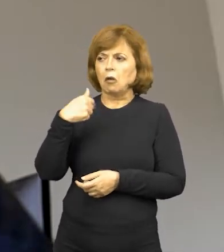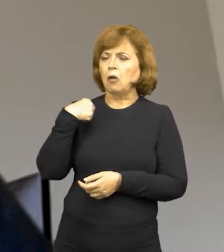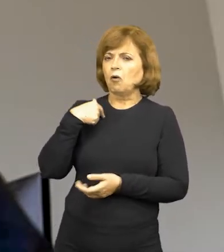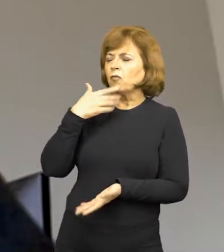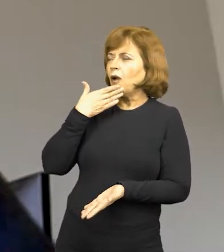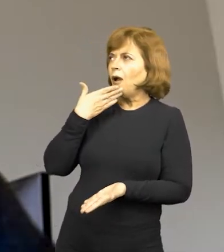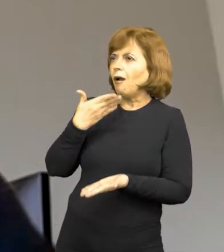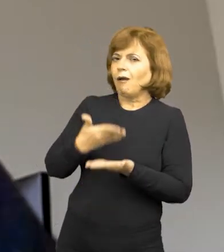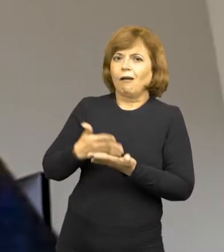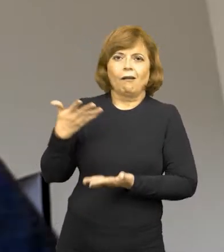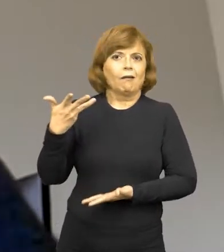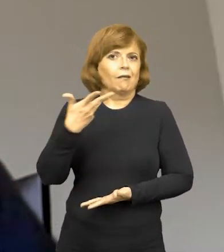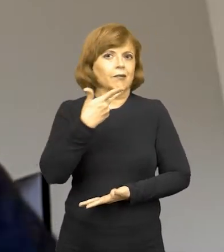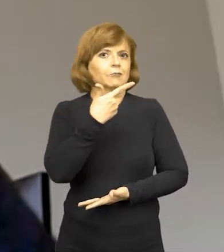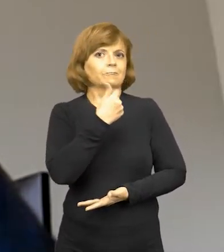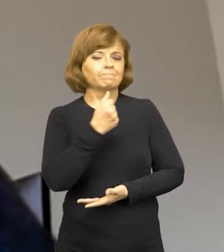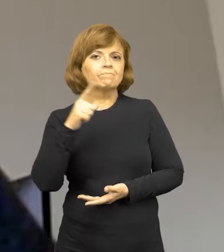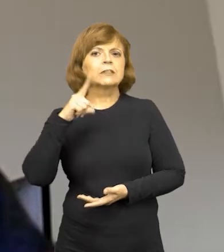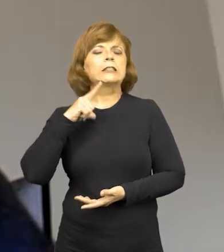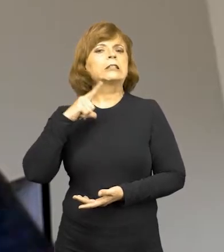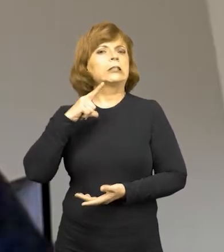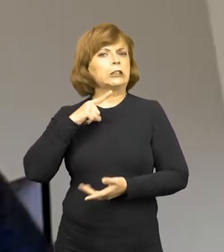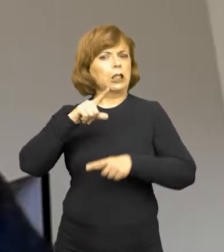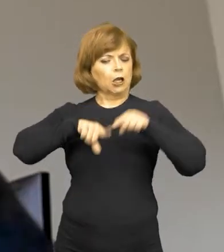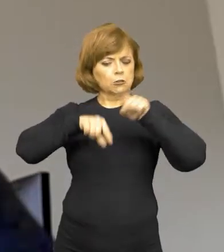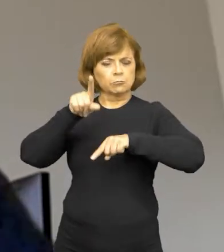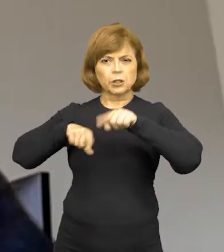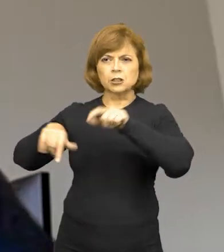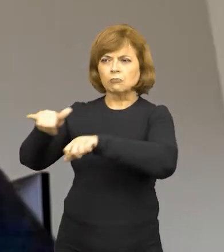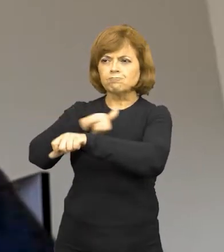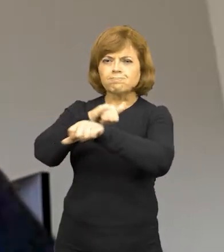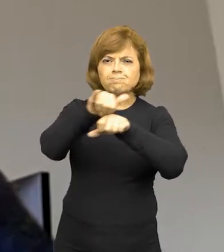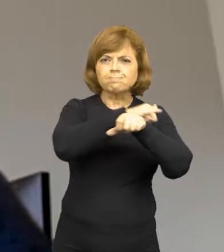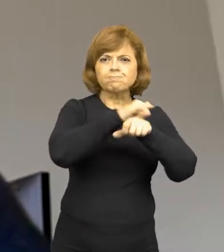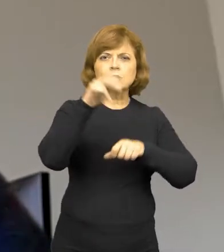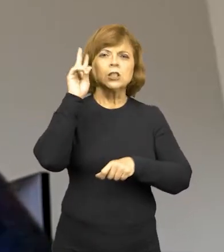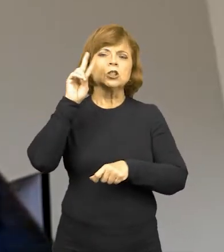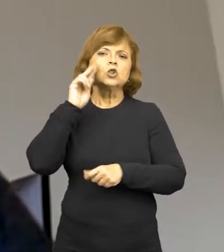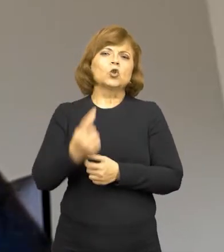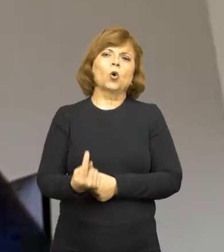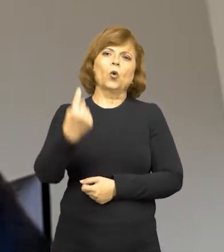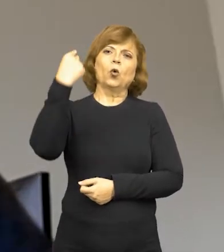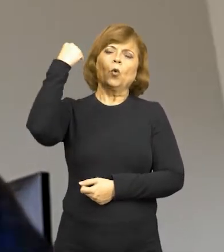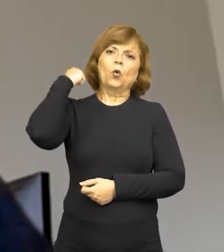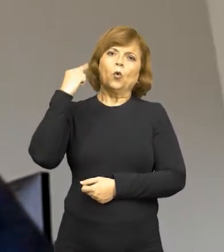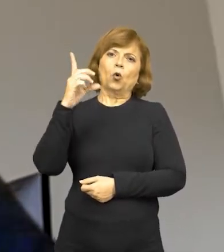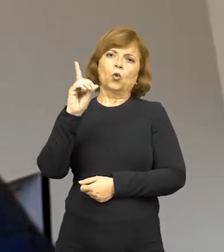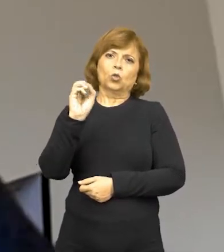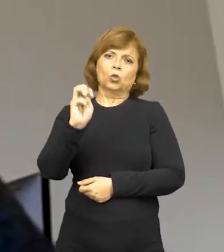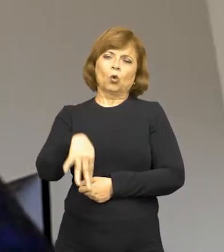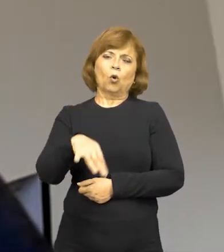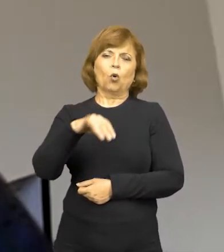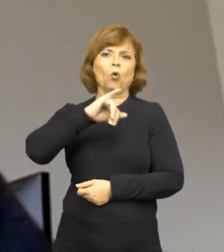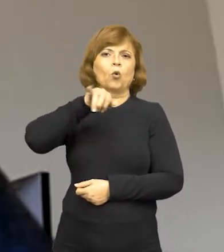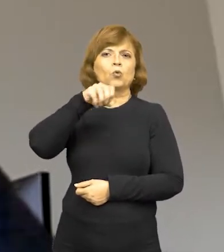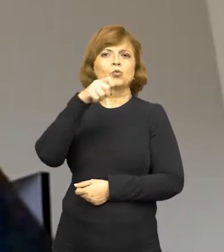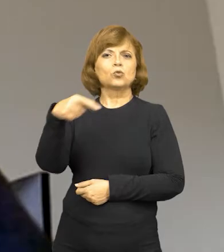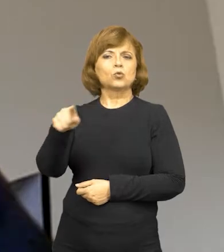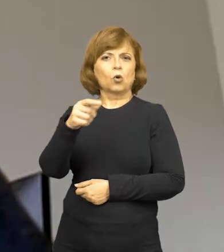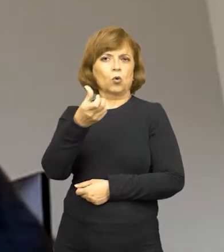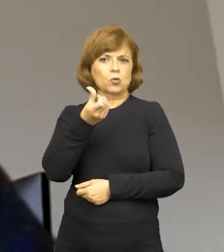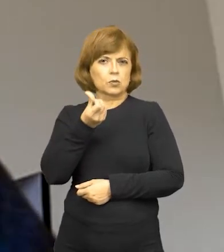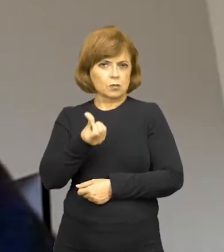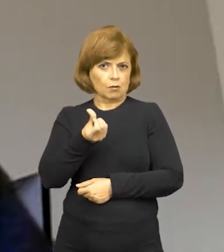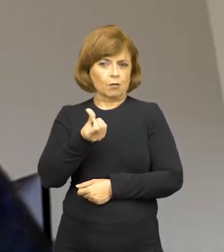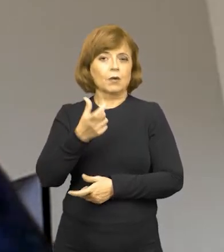evidentemente, encantado. Eles têm um acervo histórico da época de D. João VI, quando D. João VI veio para o